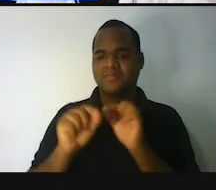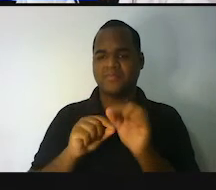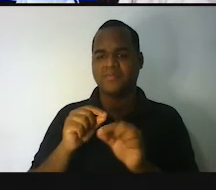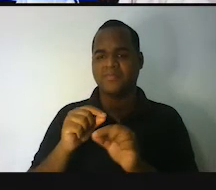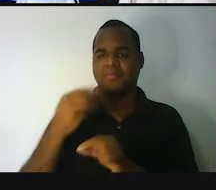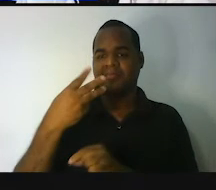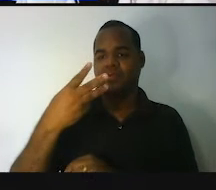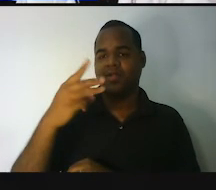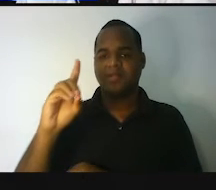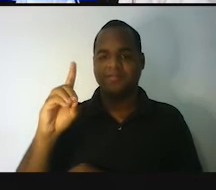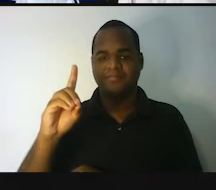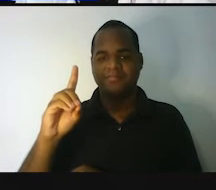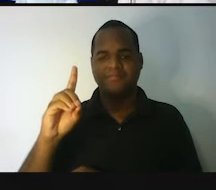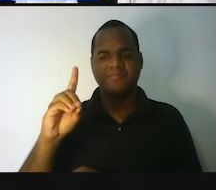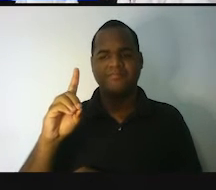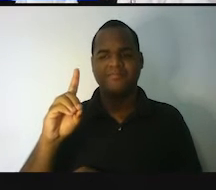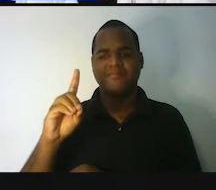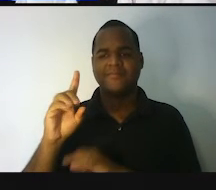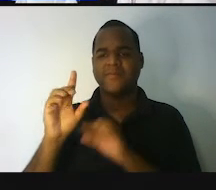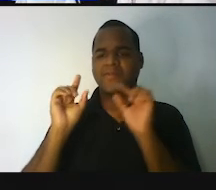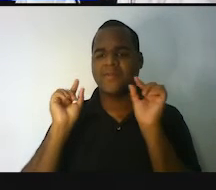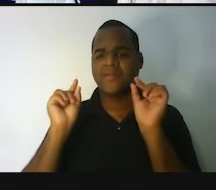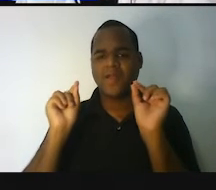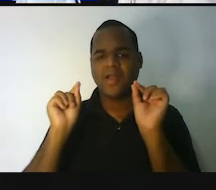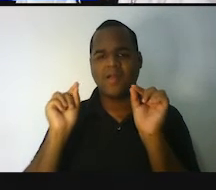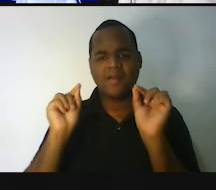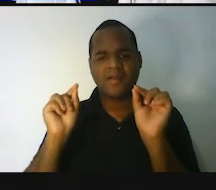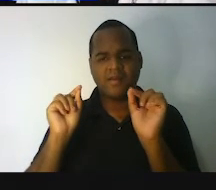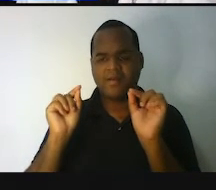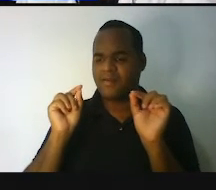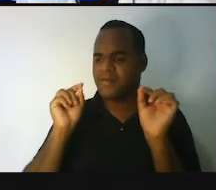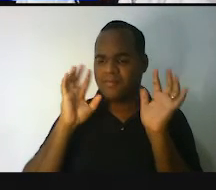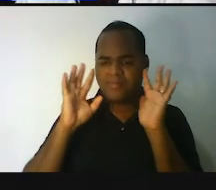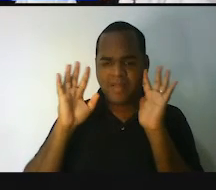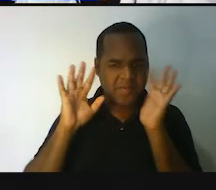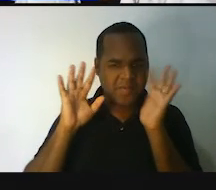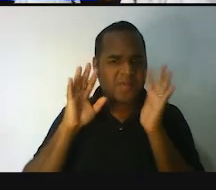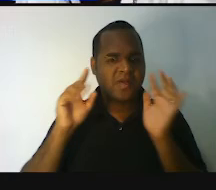tridimensional. Que viagem é essa, velho?